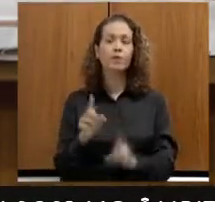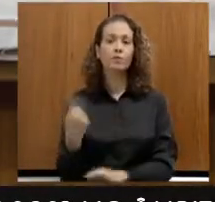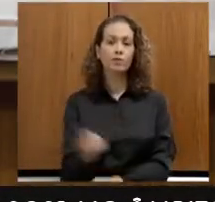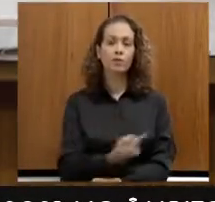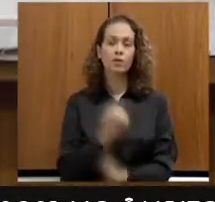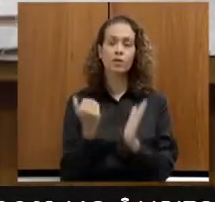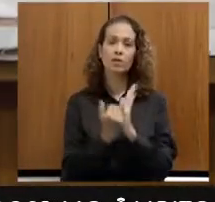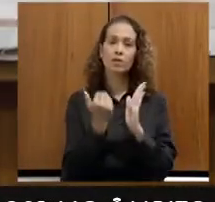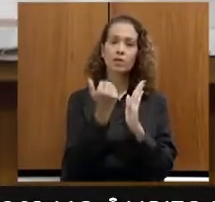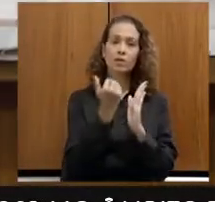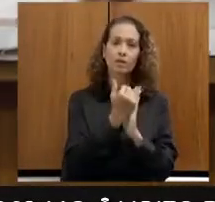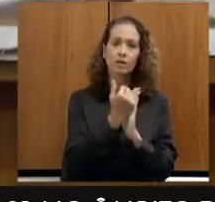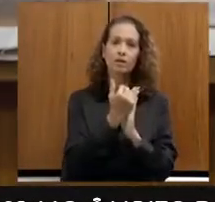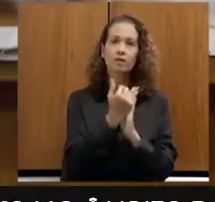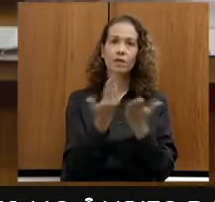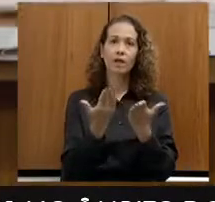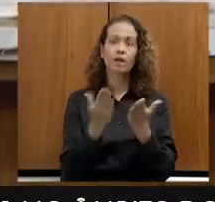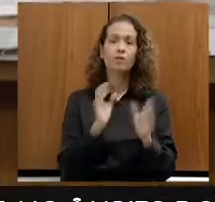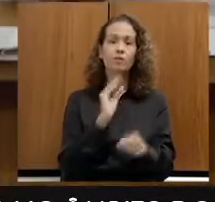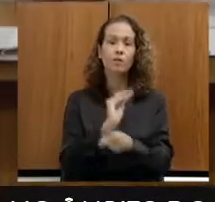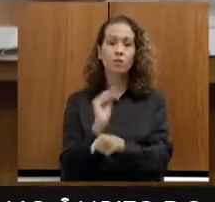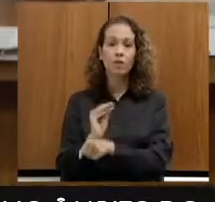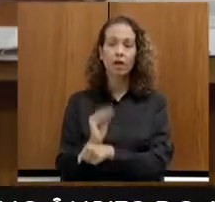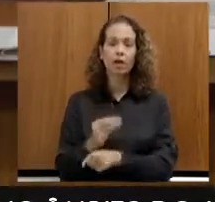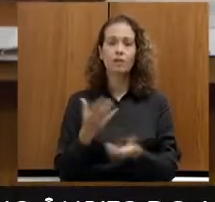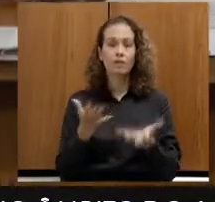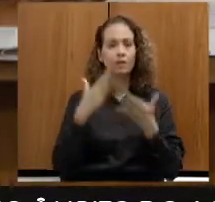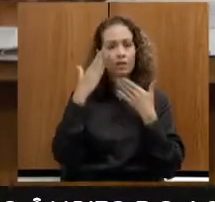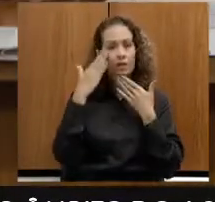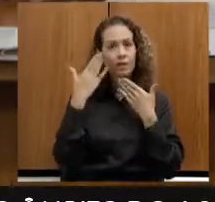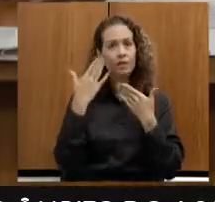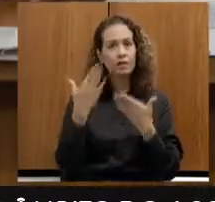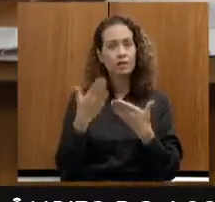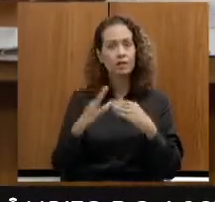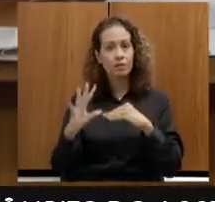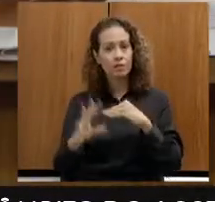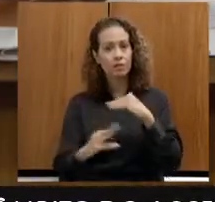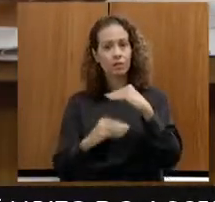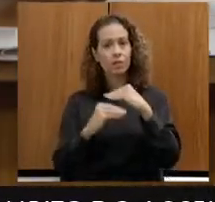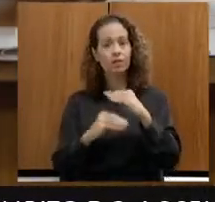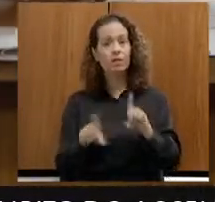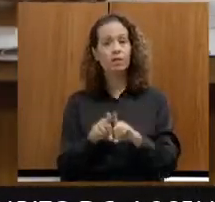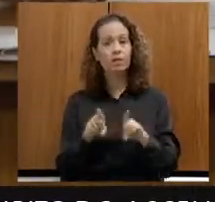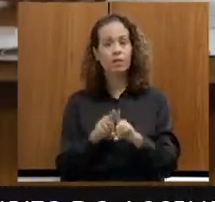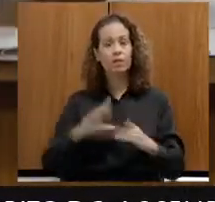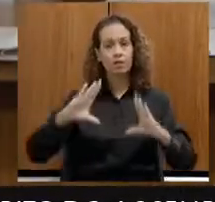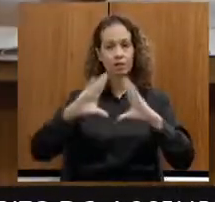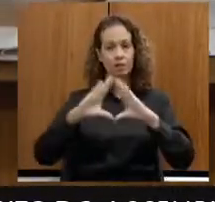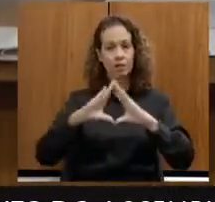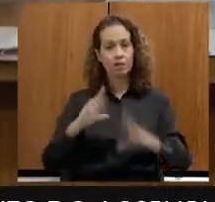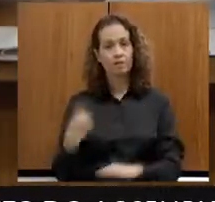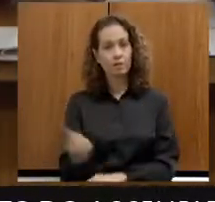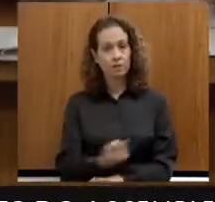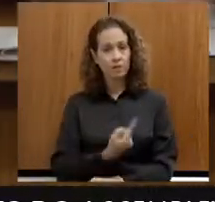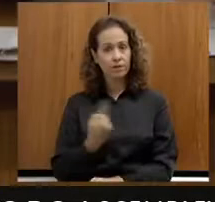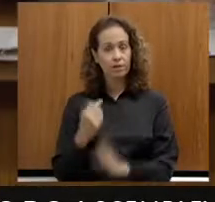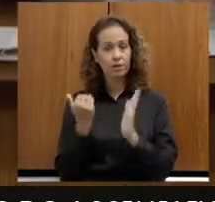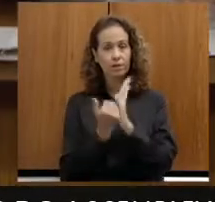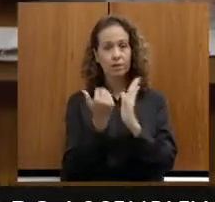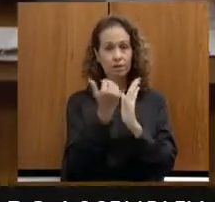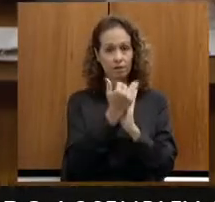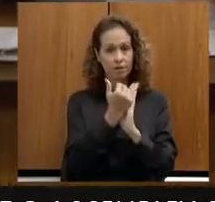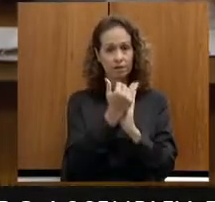aumentar a nossa rede de cuidar. E aí eu queria agradecer aqui numa emenda também da Assembleia, que nós vamos aumentar